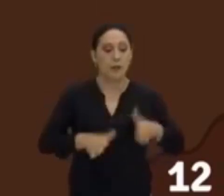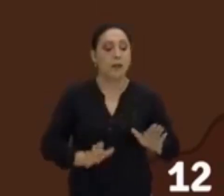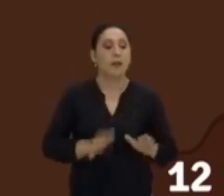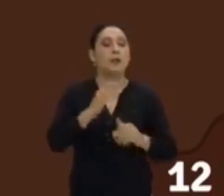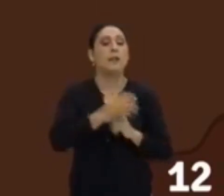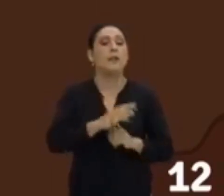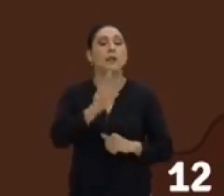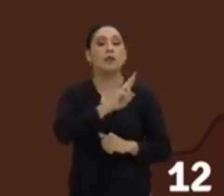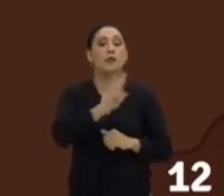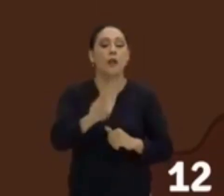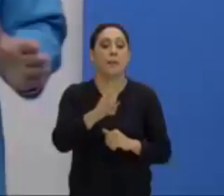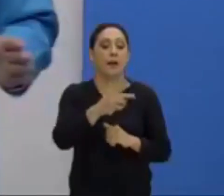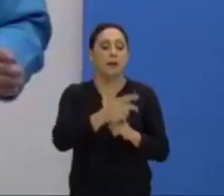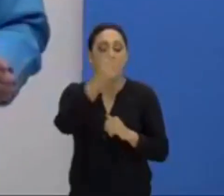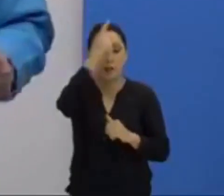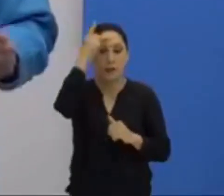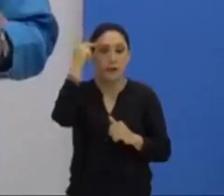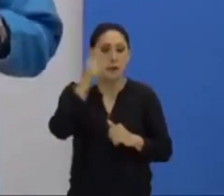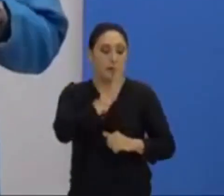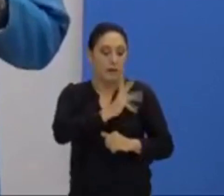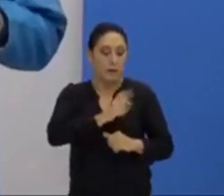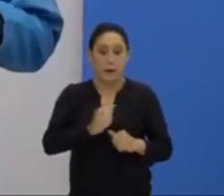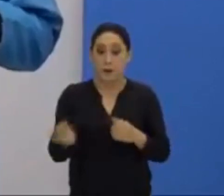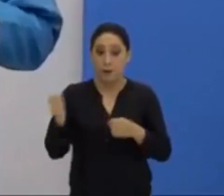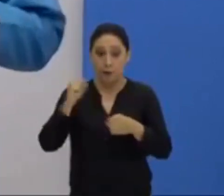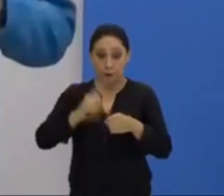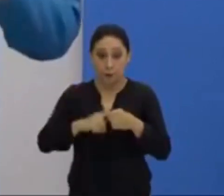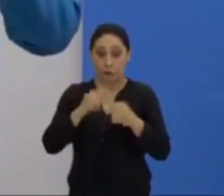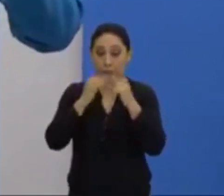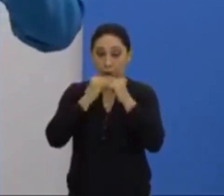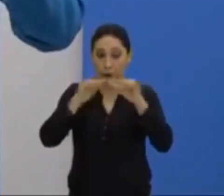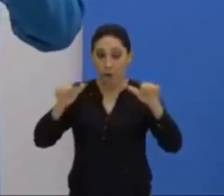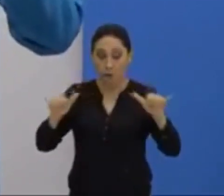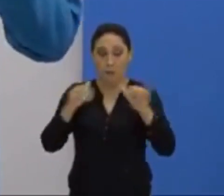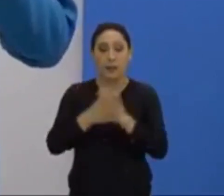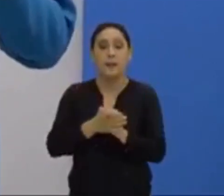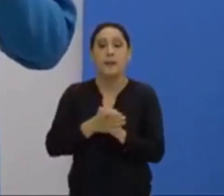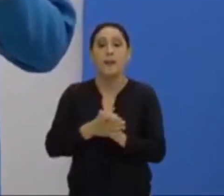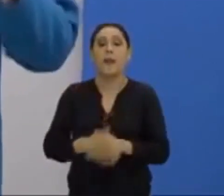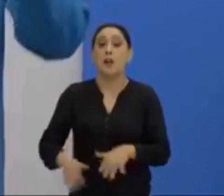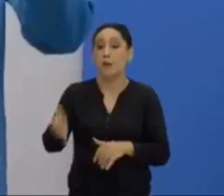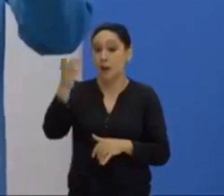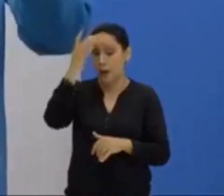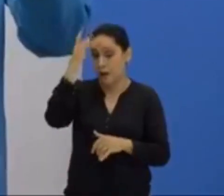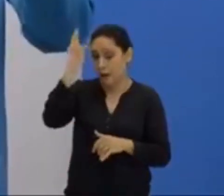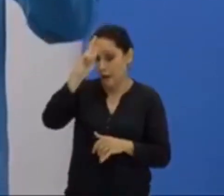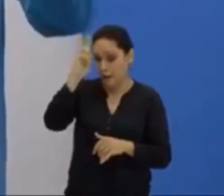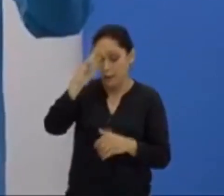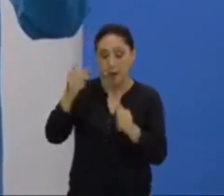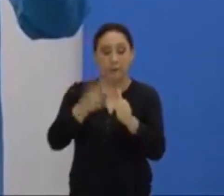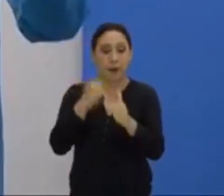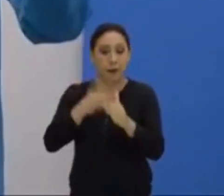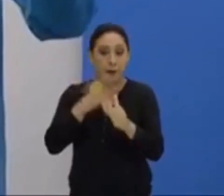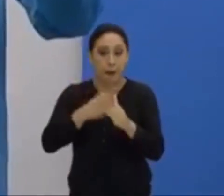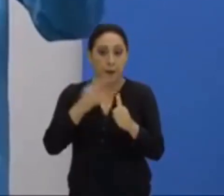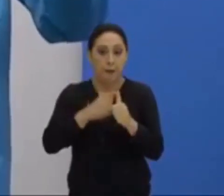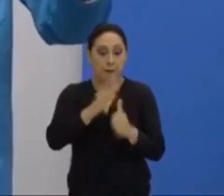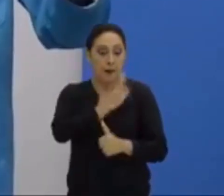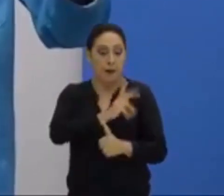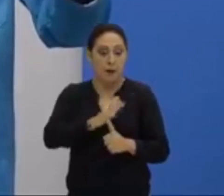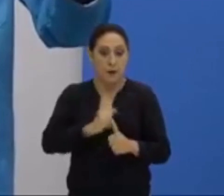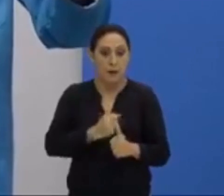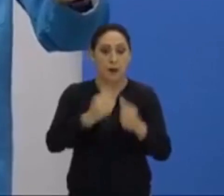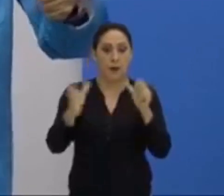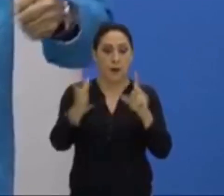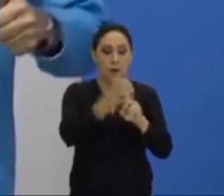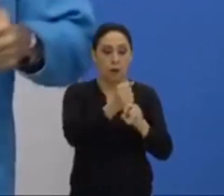de palestinos. Volta aqui comigo para ficar mais claro para ti. Vou rememorar. Primeiro, a Palestina era ocupada